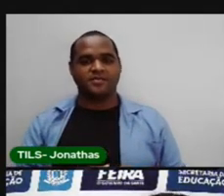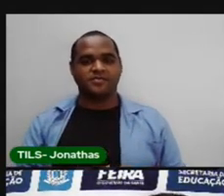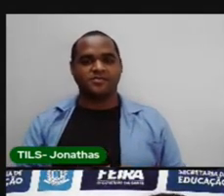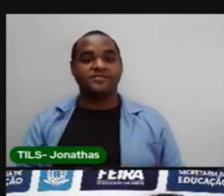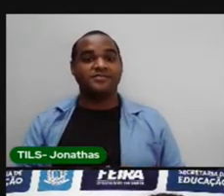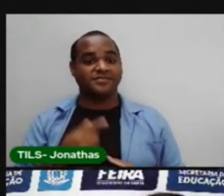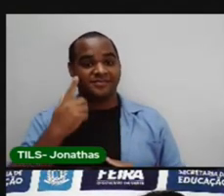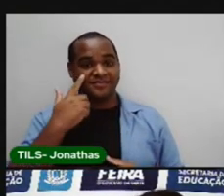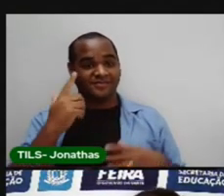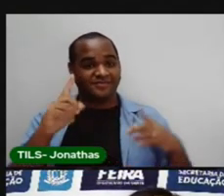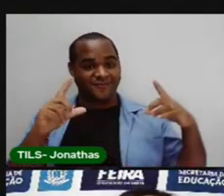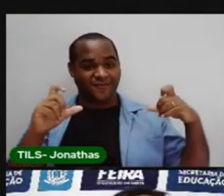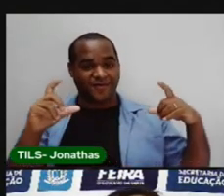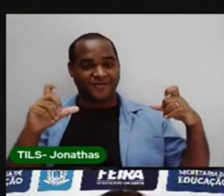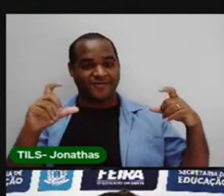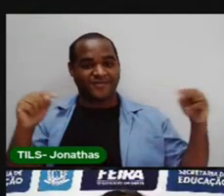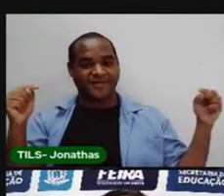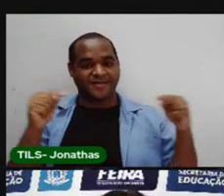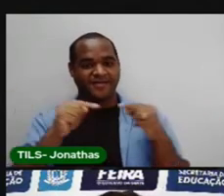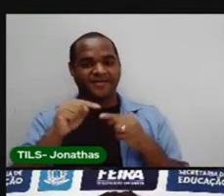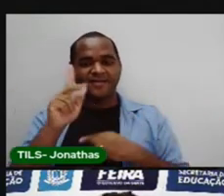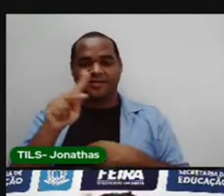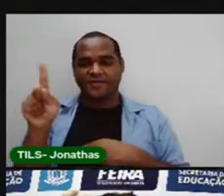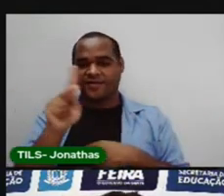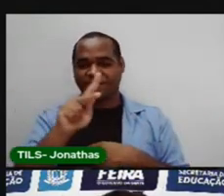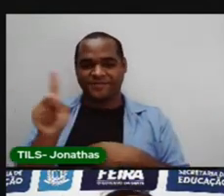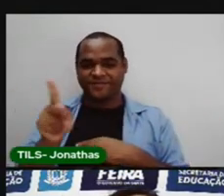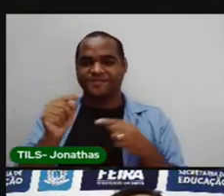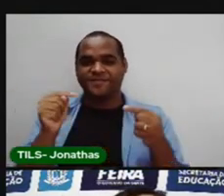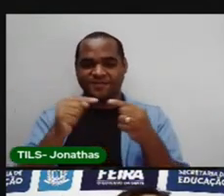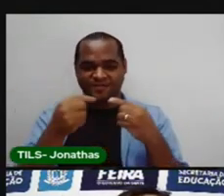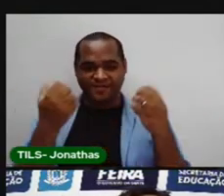Essa imagem aqui, a Pró vai mostrar pra vocês,